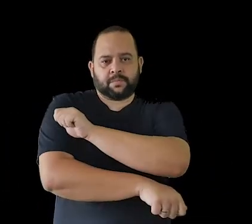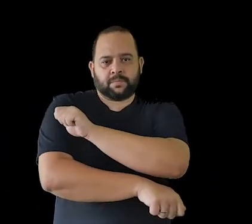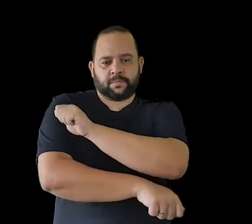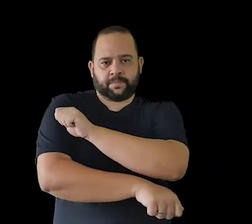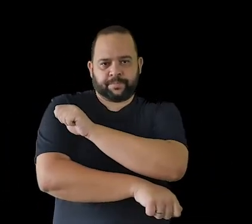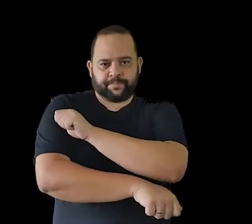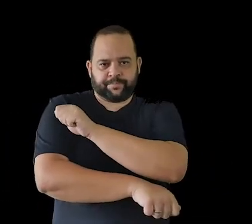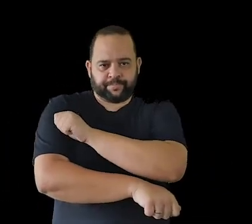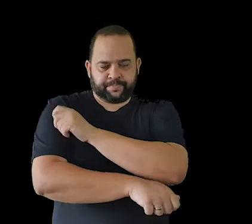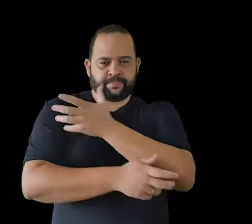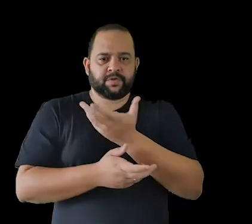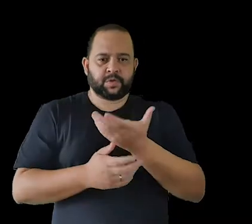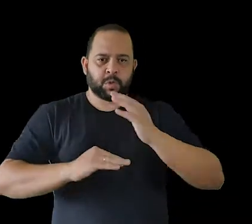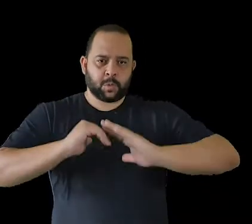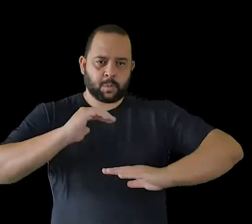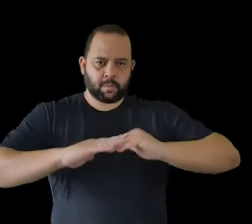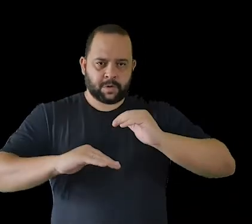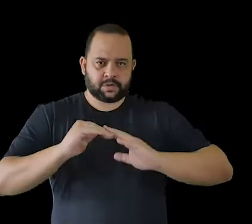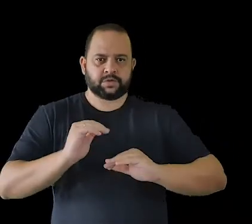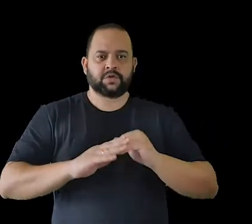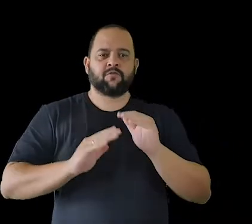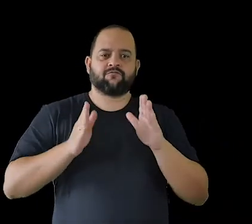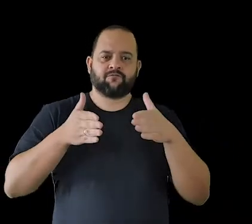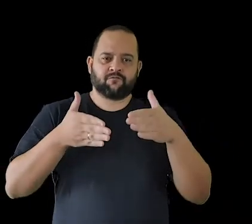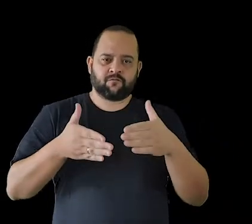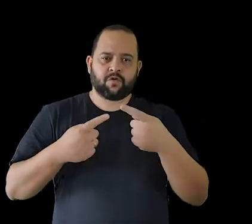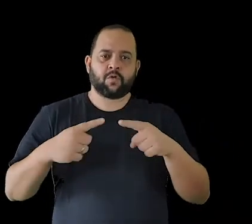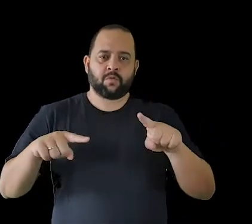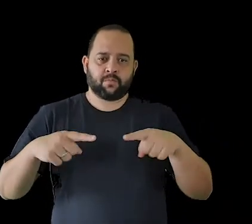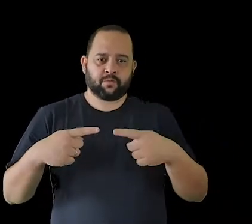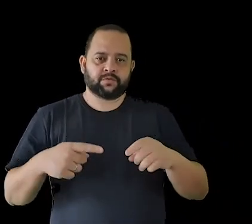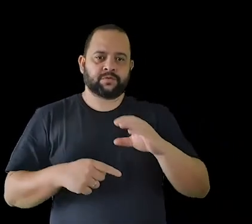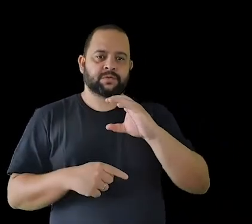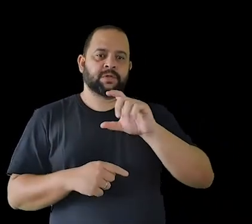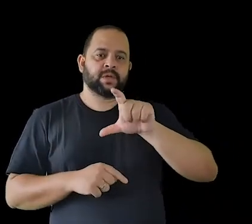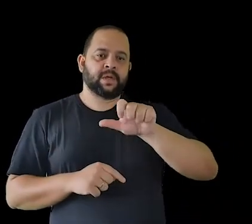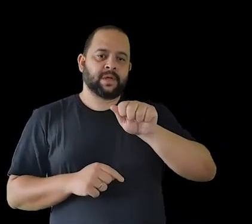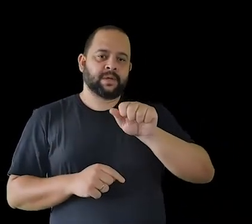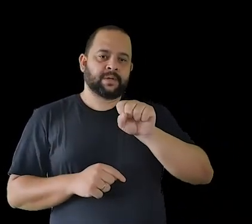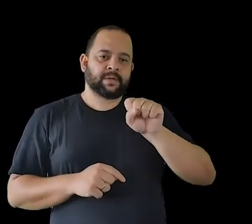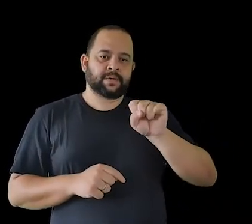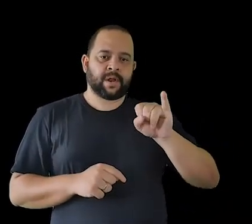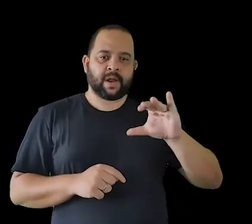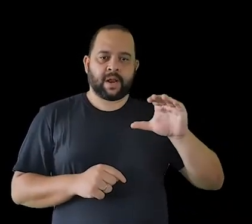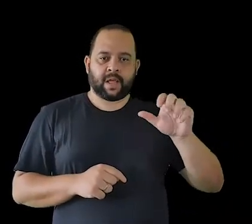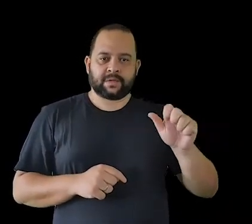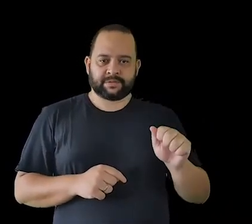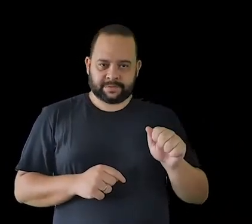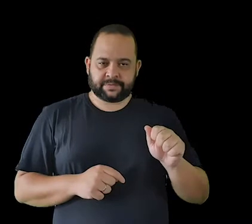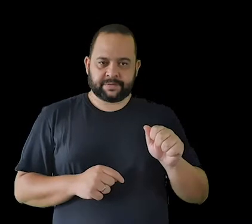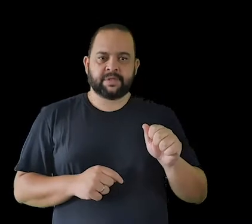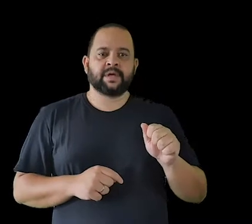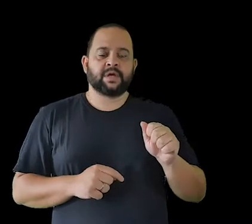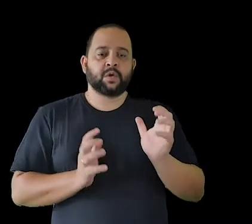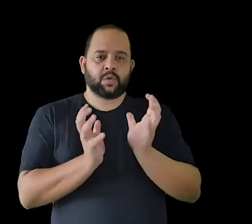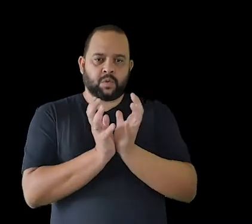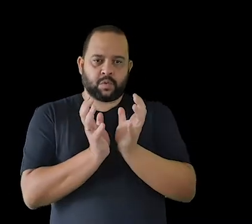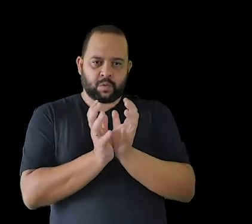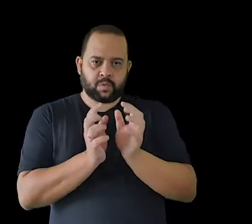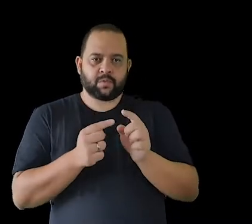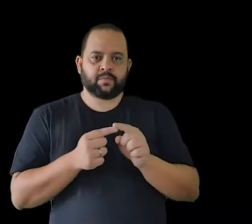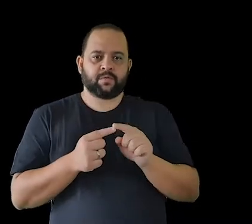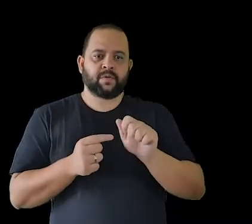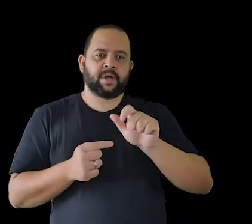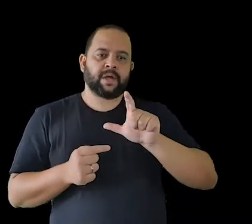e praticantes da música clássica. Ele é formado, então, pelo Alexandre